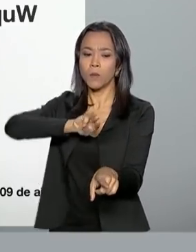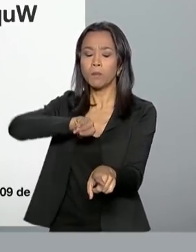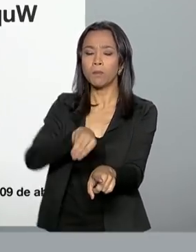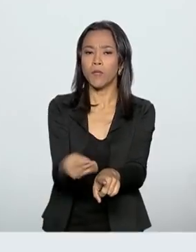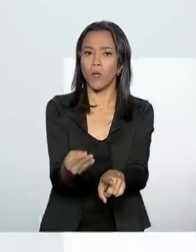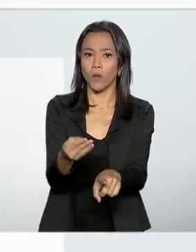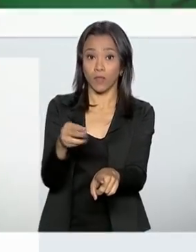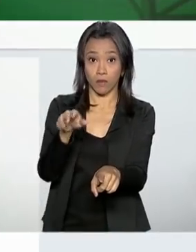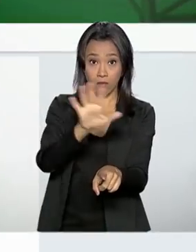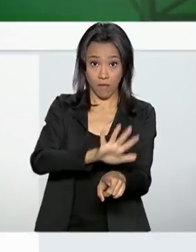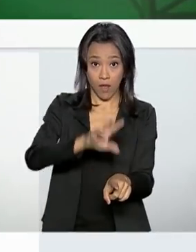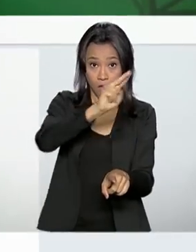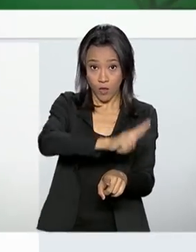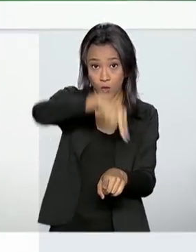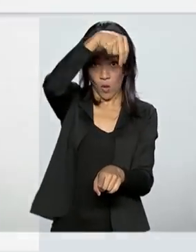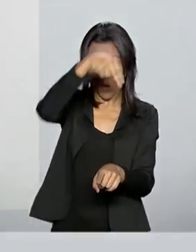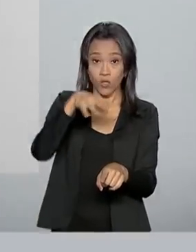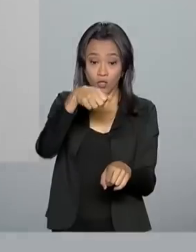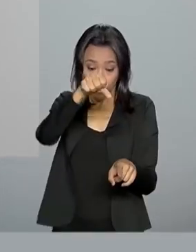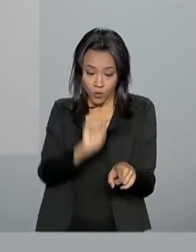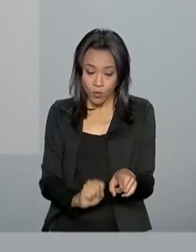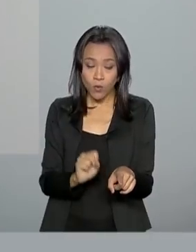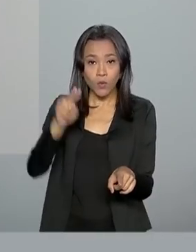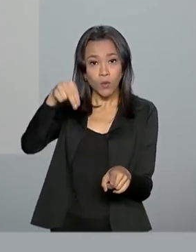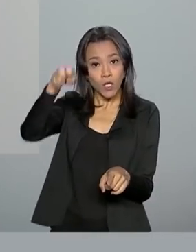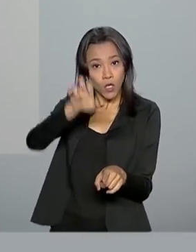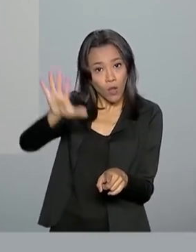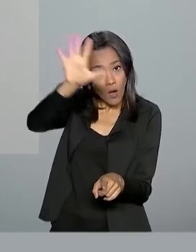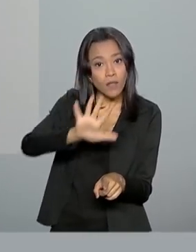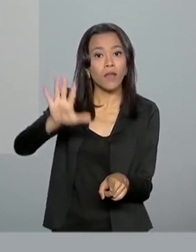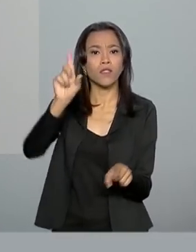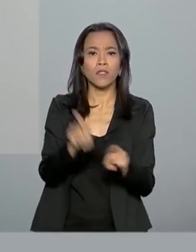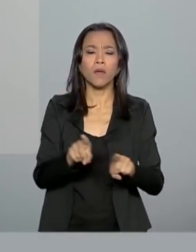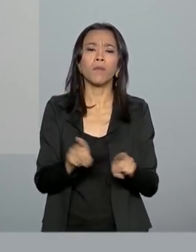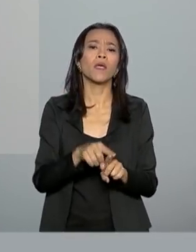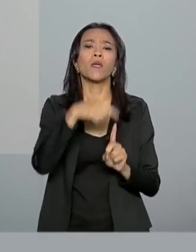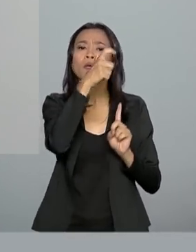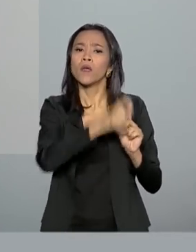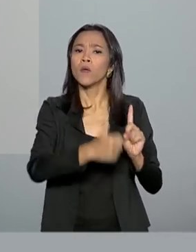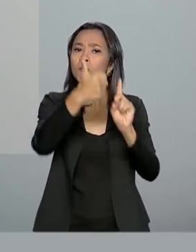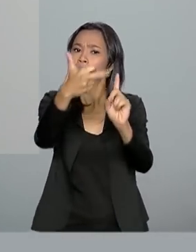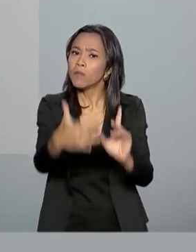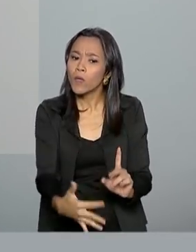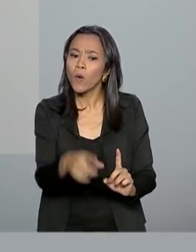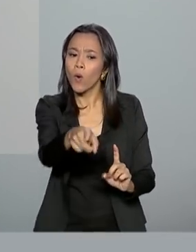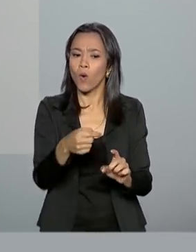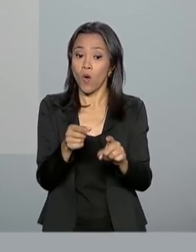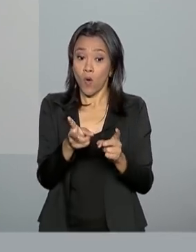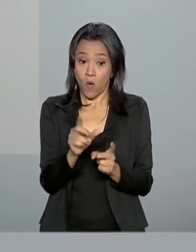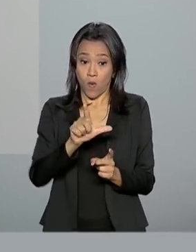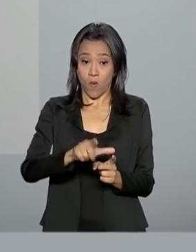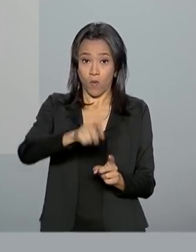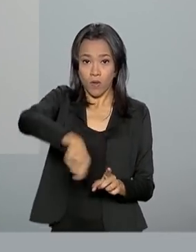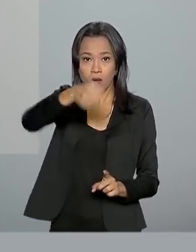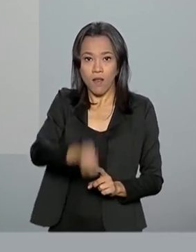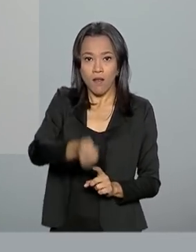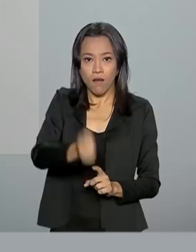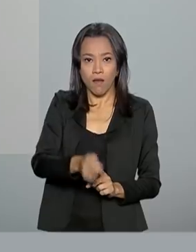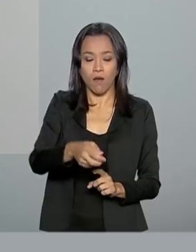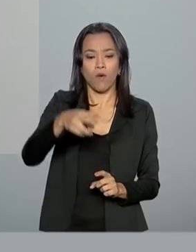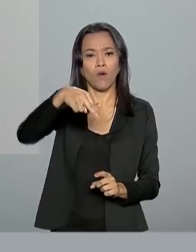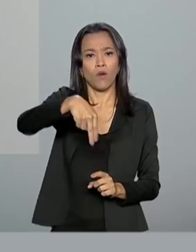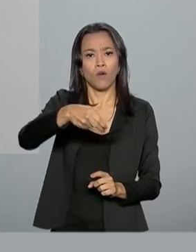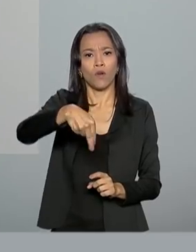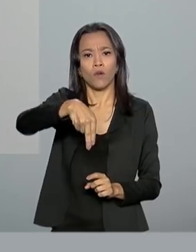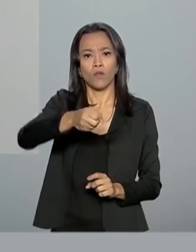as regiões Norte, Sul e Nordeste. O ministro também citou o leilão da Ferrovia Norte-Sul, realizado em